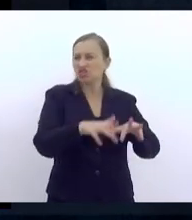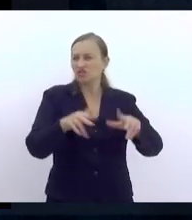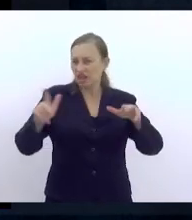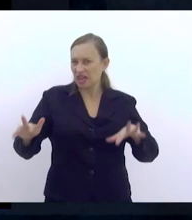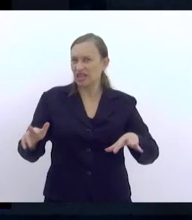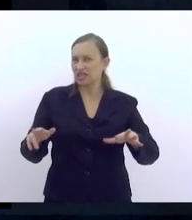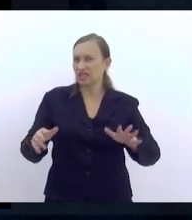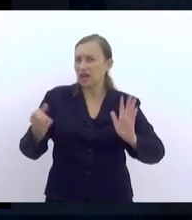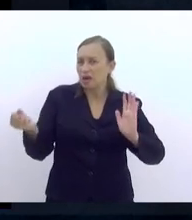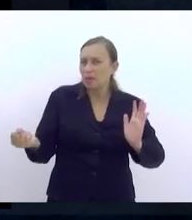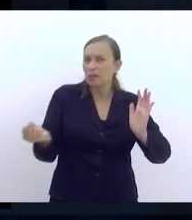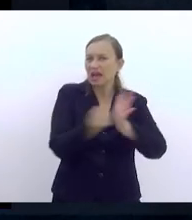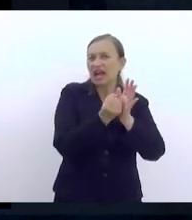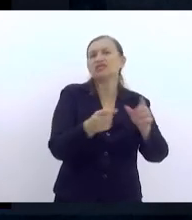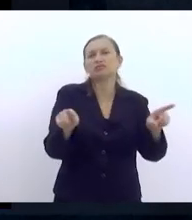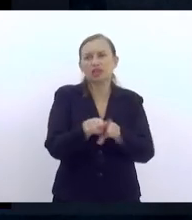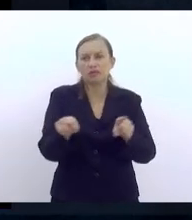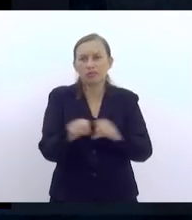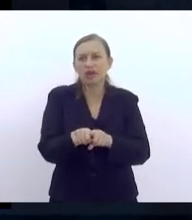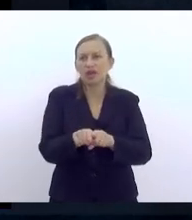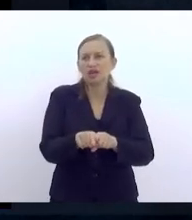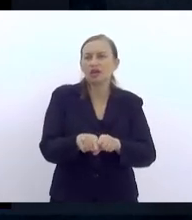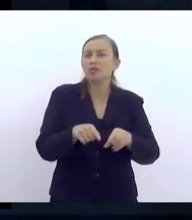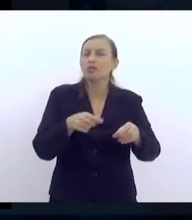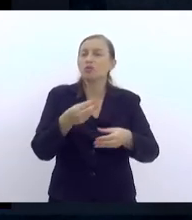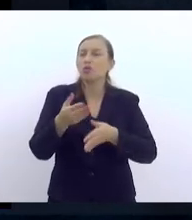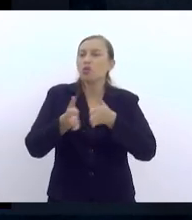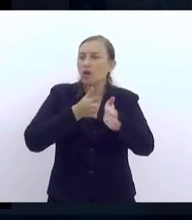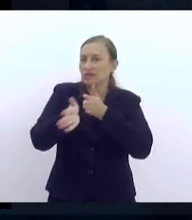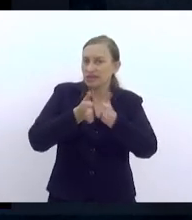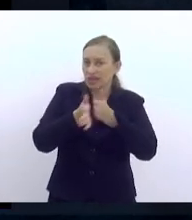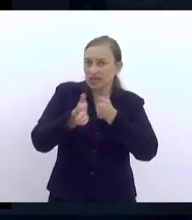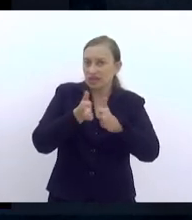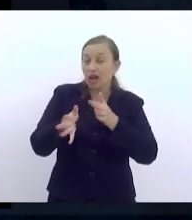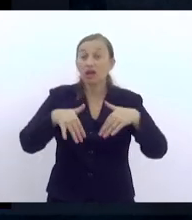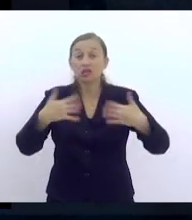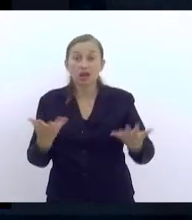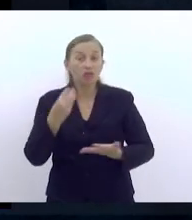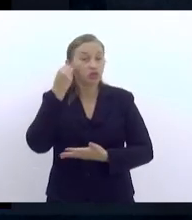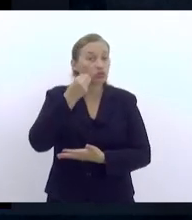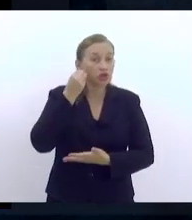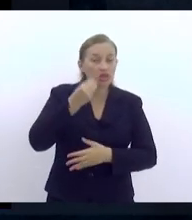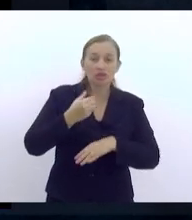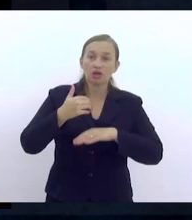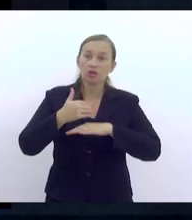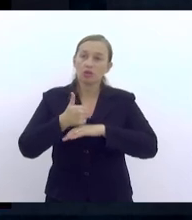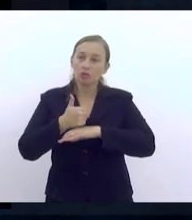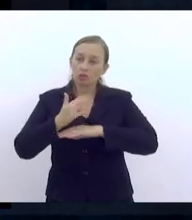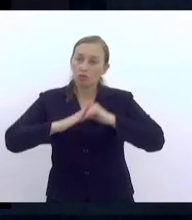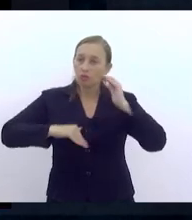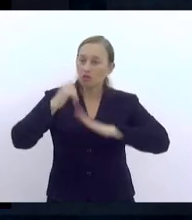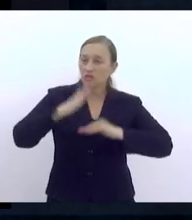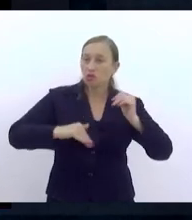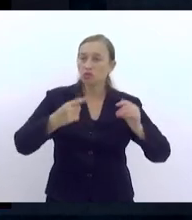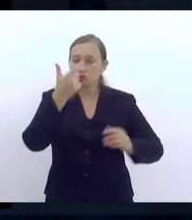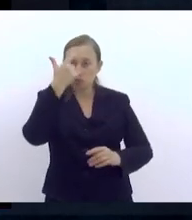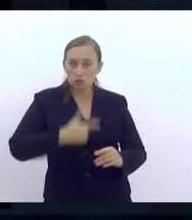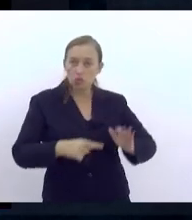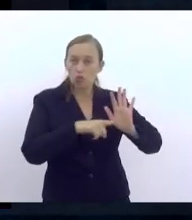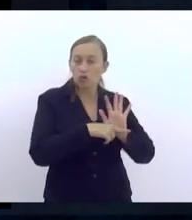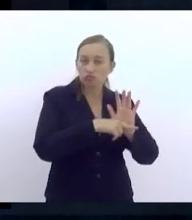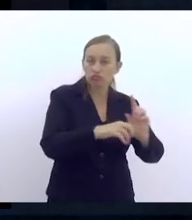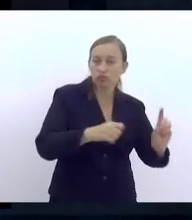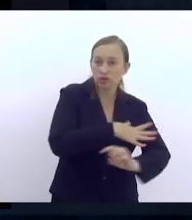é demarcada também pela forma de acesso. Então, a minha experiência profissional, eu sou assistente social, que já